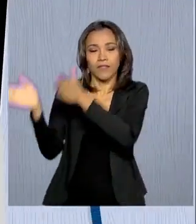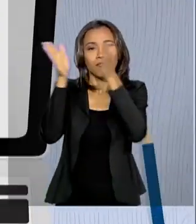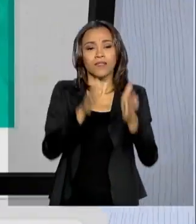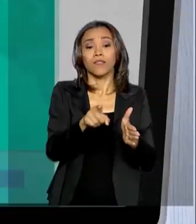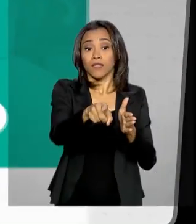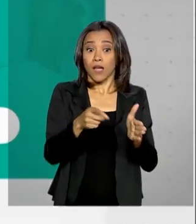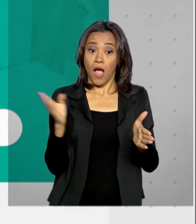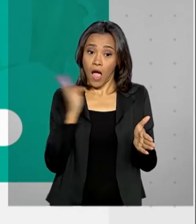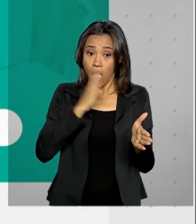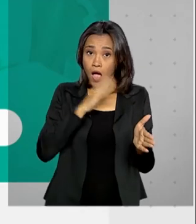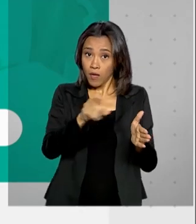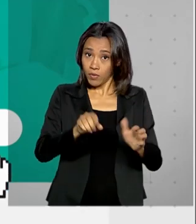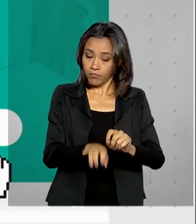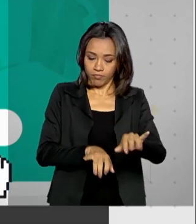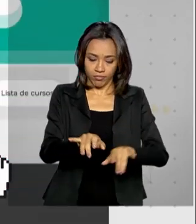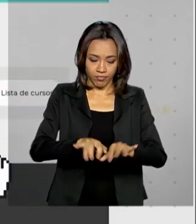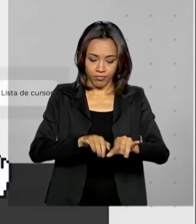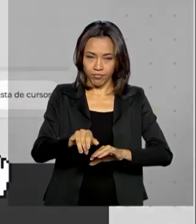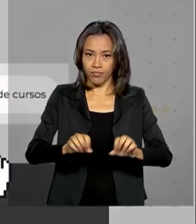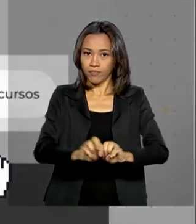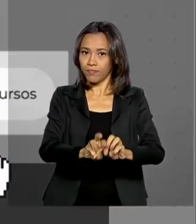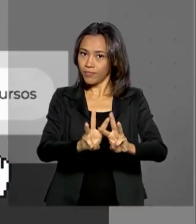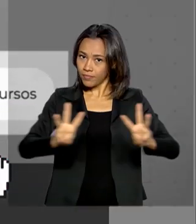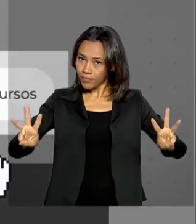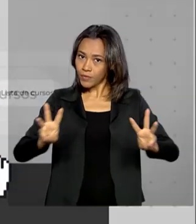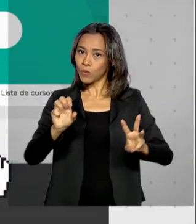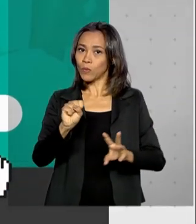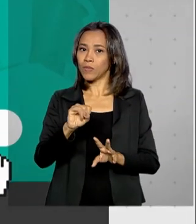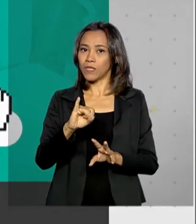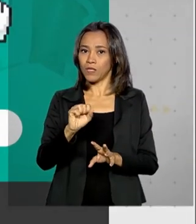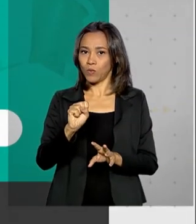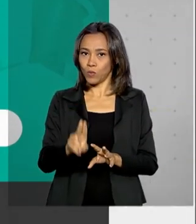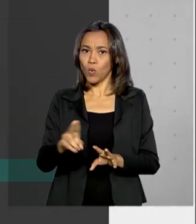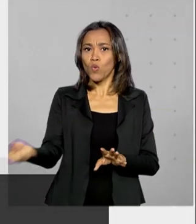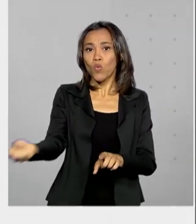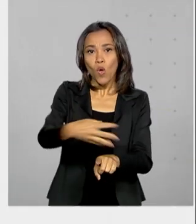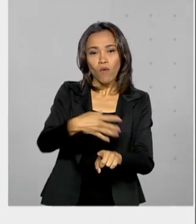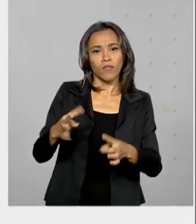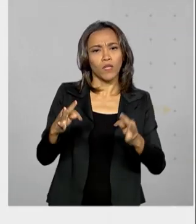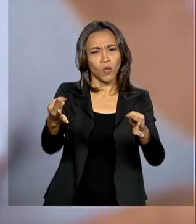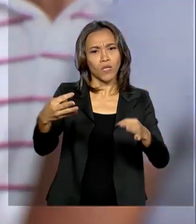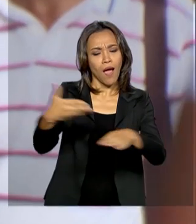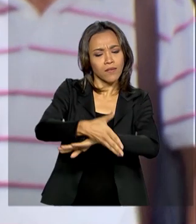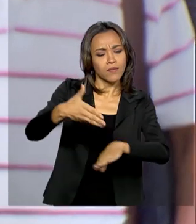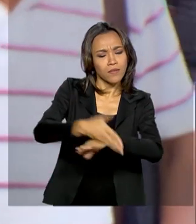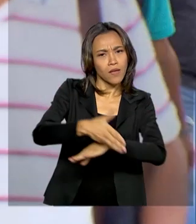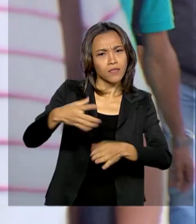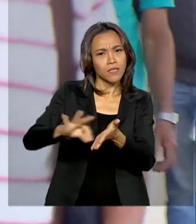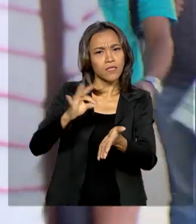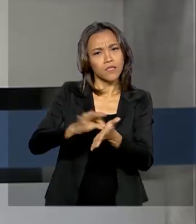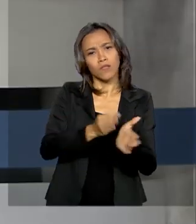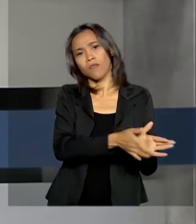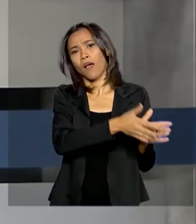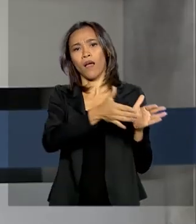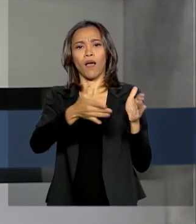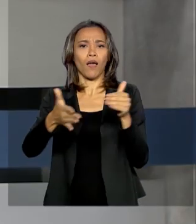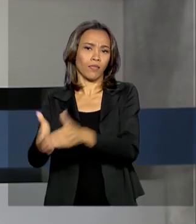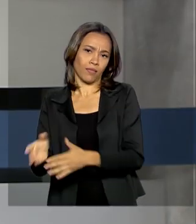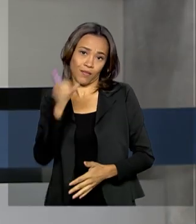mais rápido e moderno. Nova tecnologia permite mais acessos para as inscrições que vão até domingo.